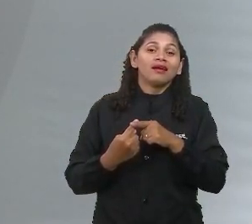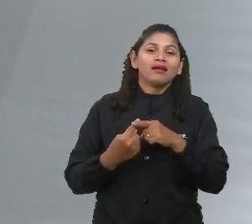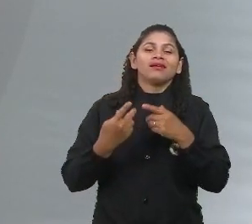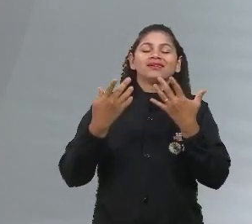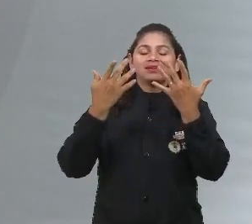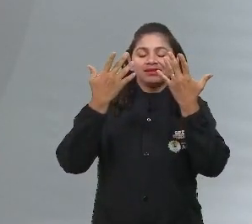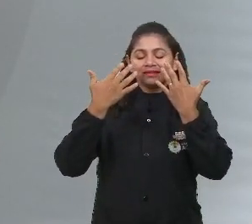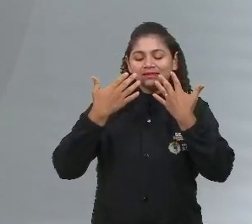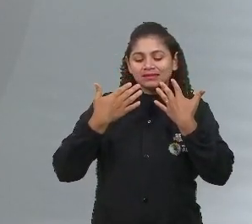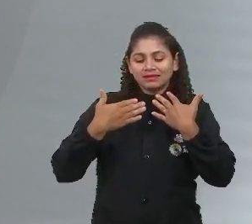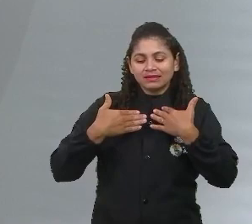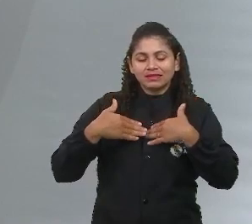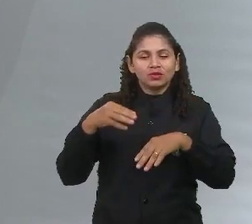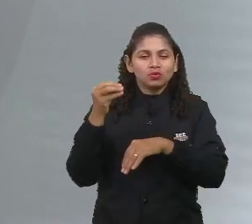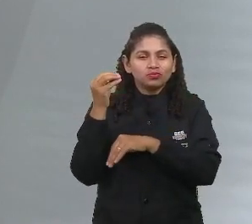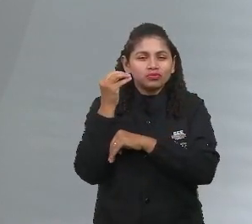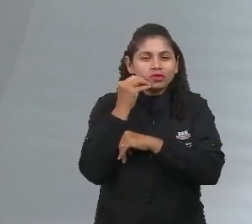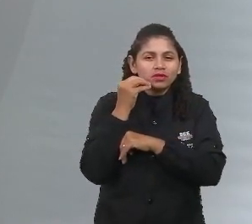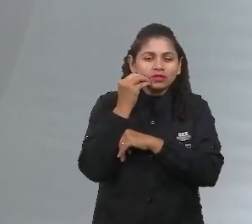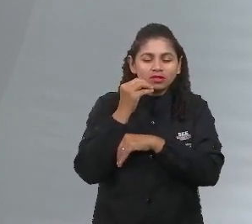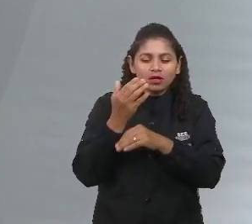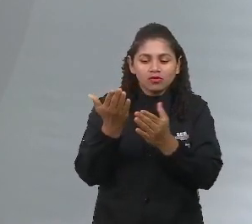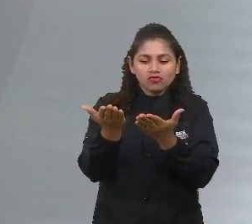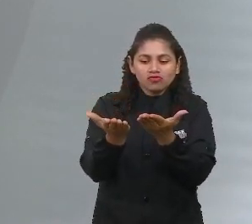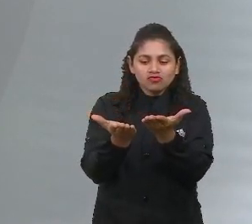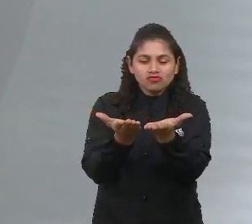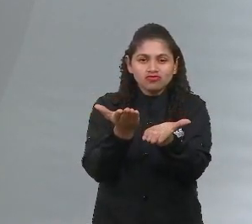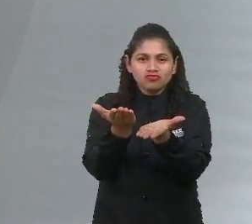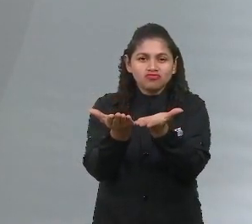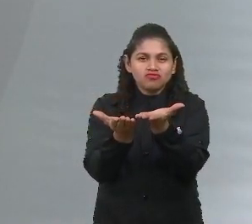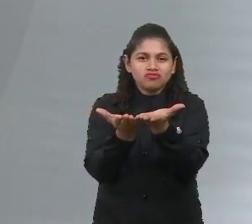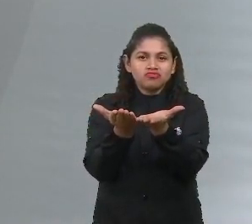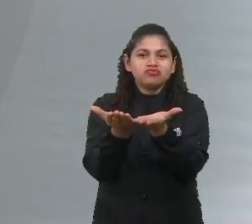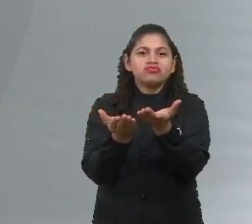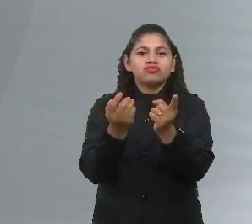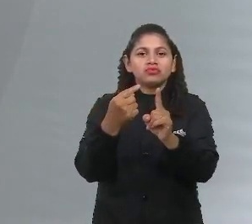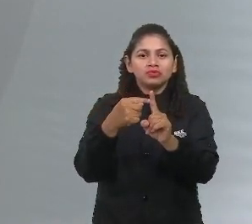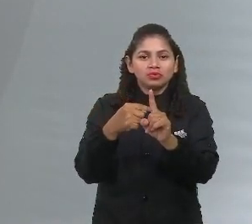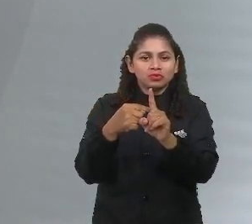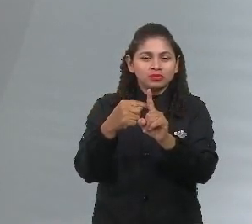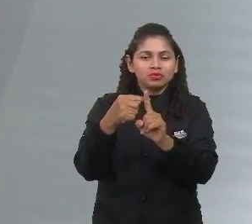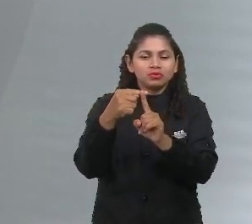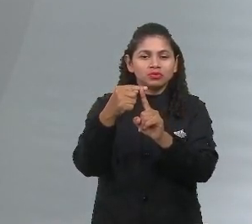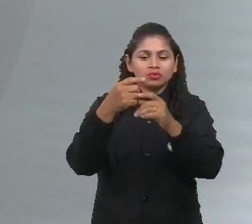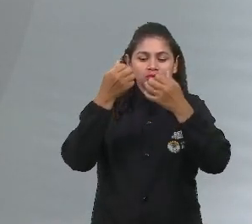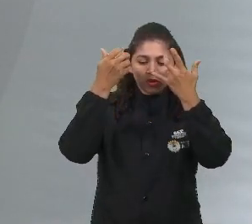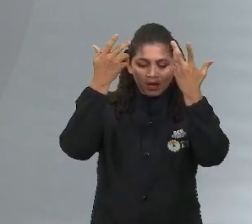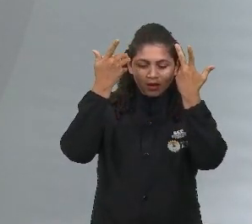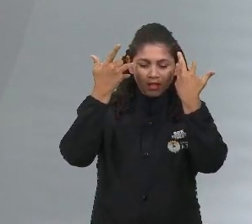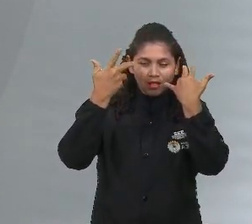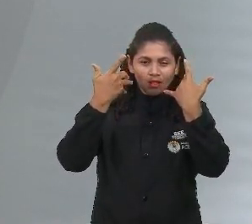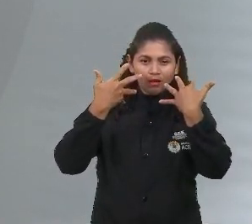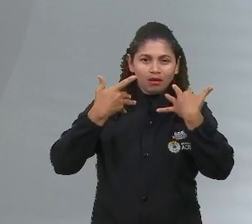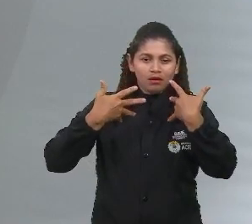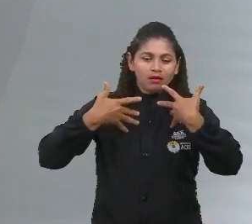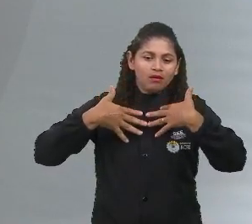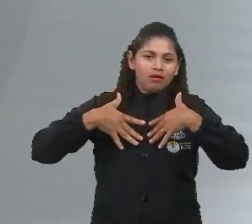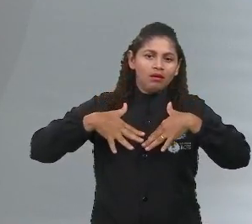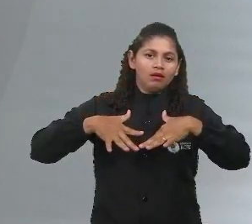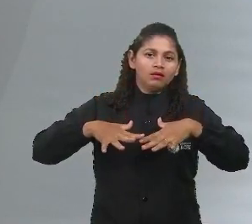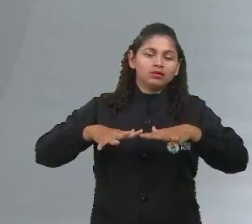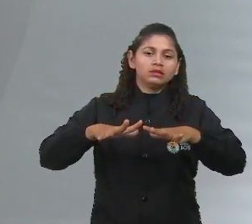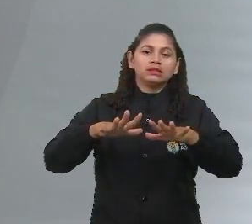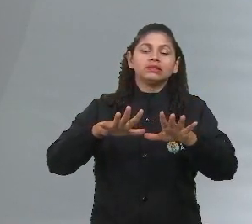manter o equilíbrio da temperatura. Liberando o suor, liberando líquidos para manter